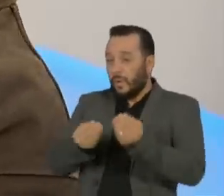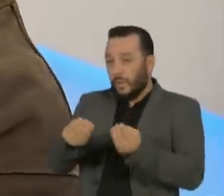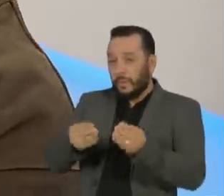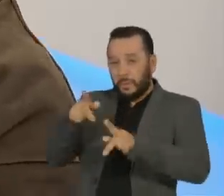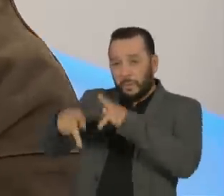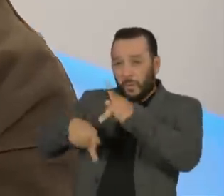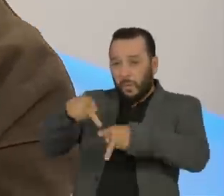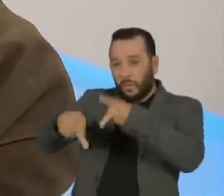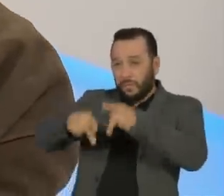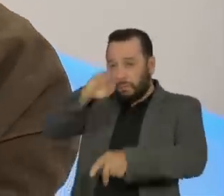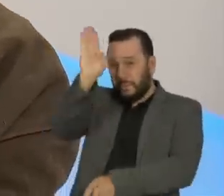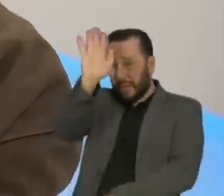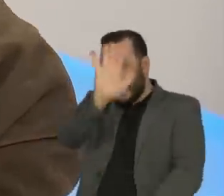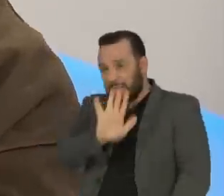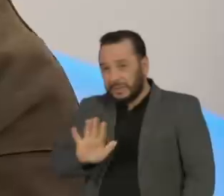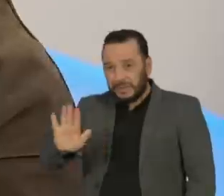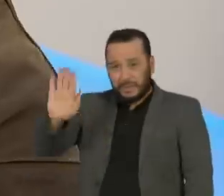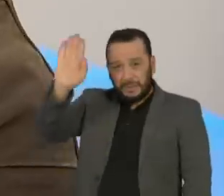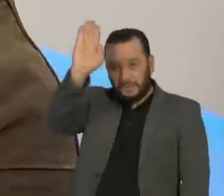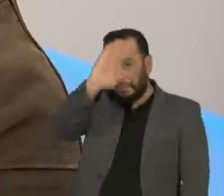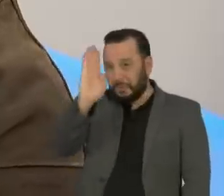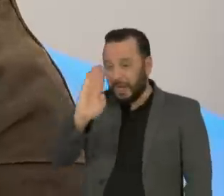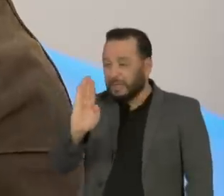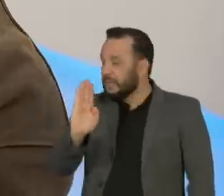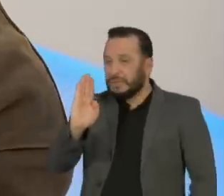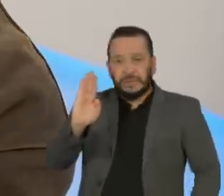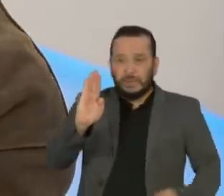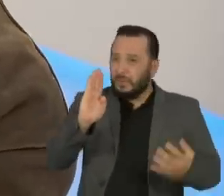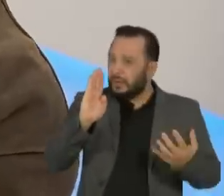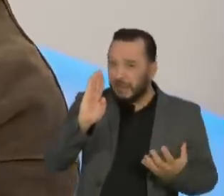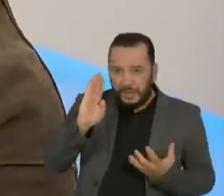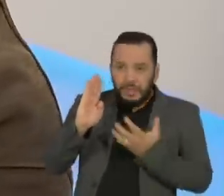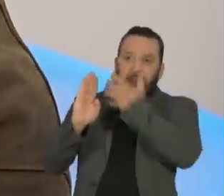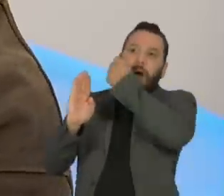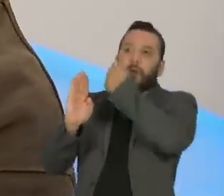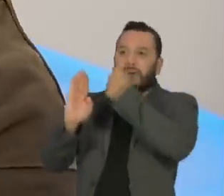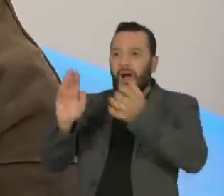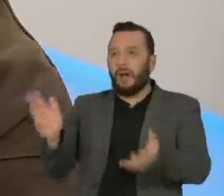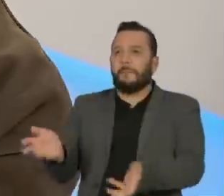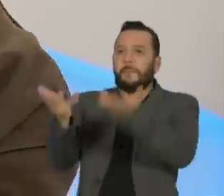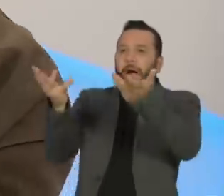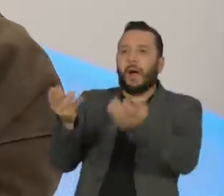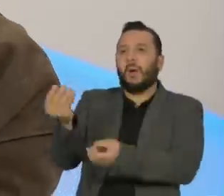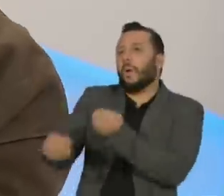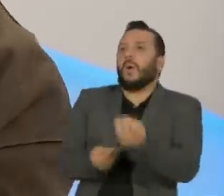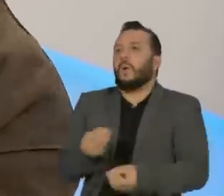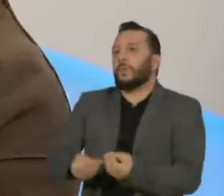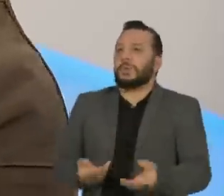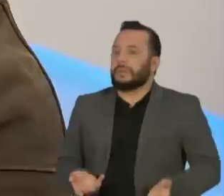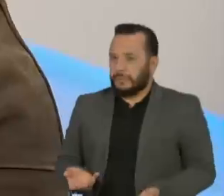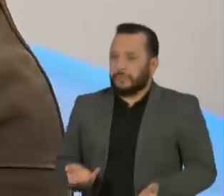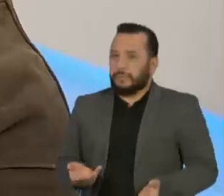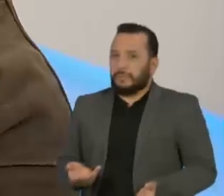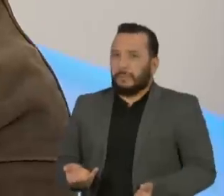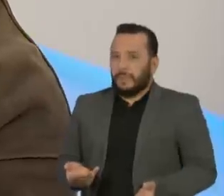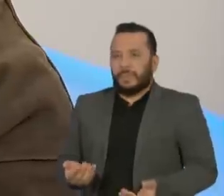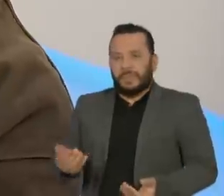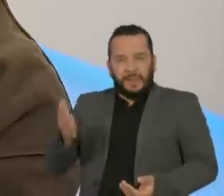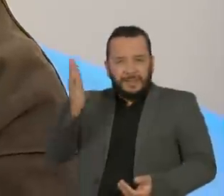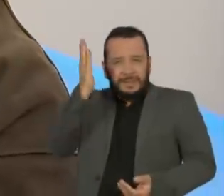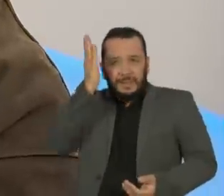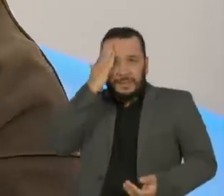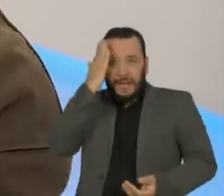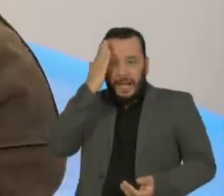brasileira é essa massa cinzenta que fica justamente no meio,